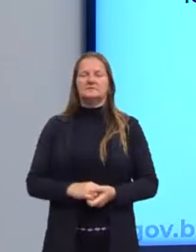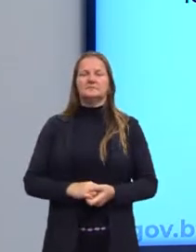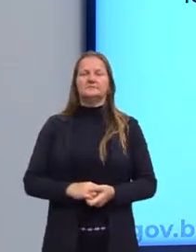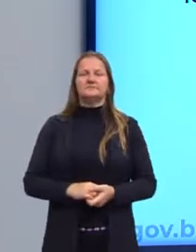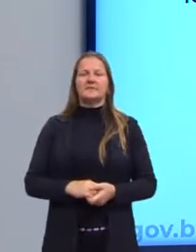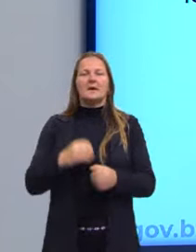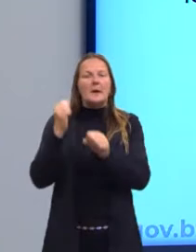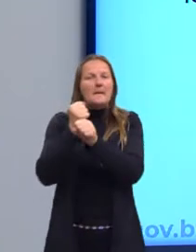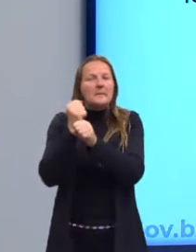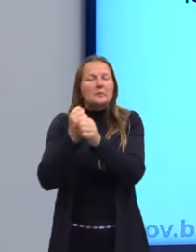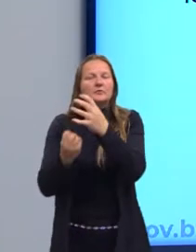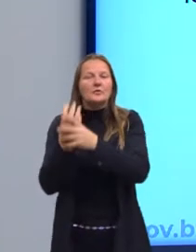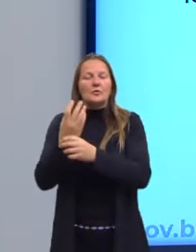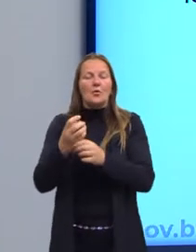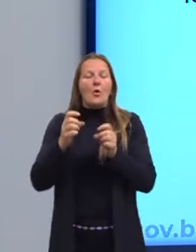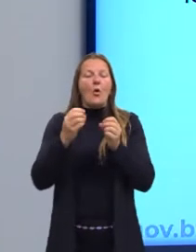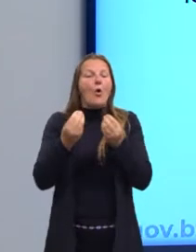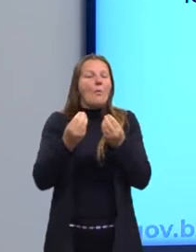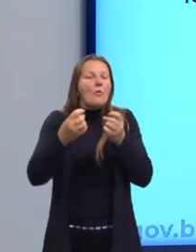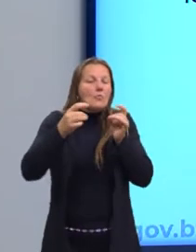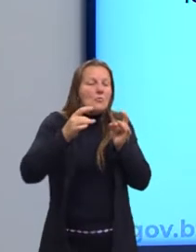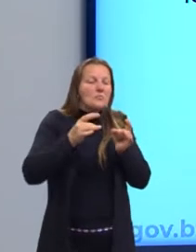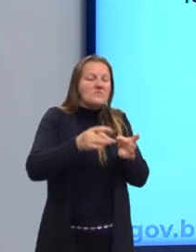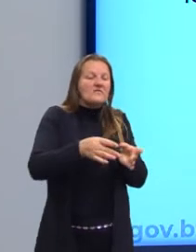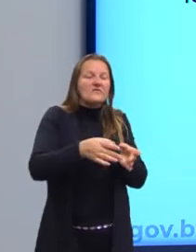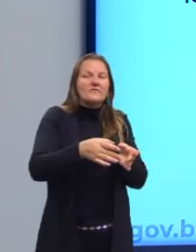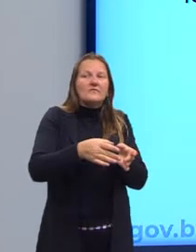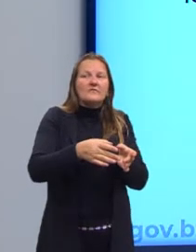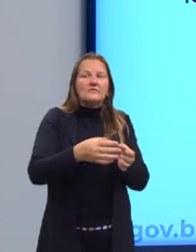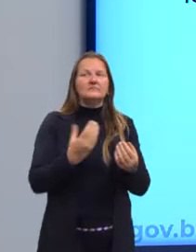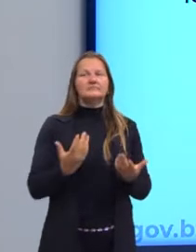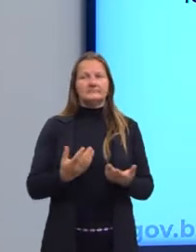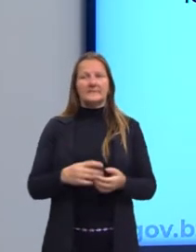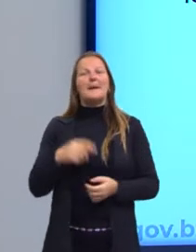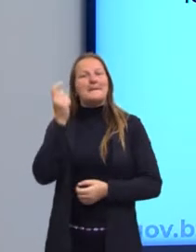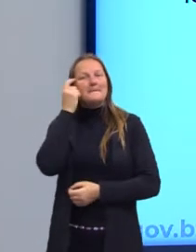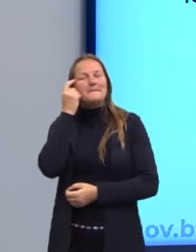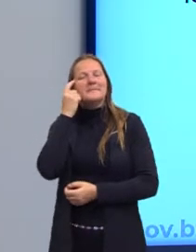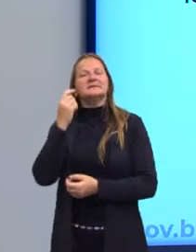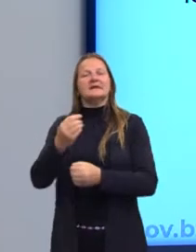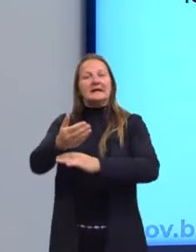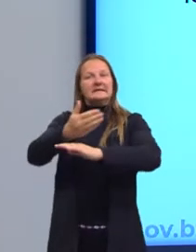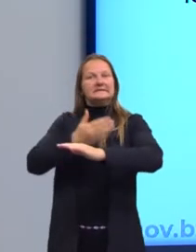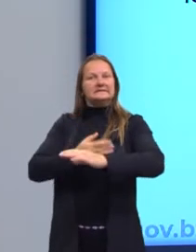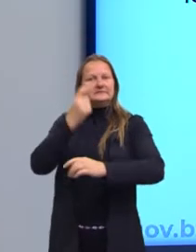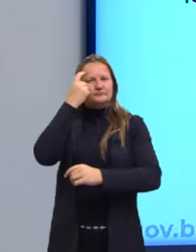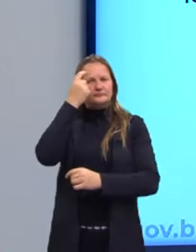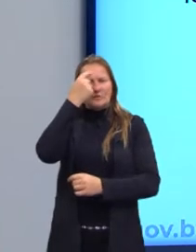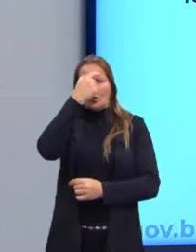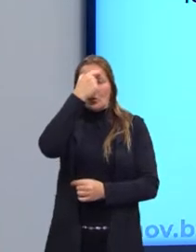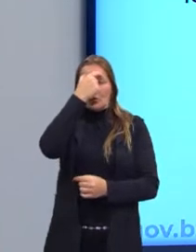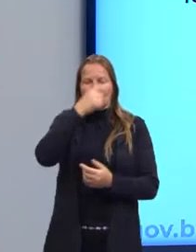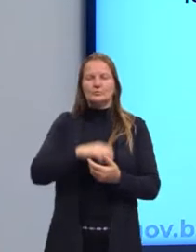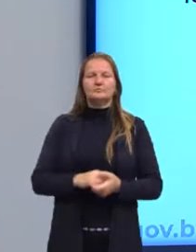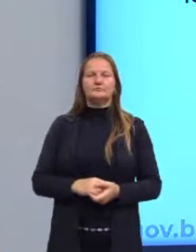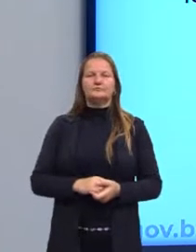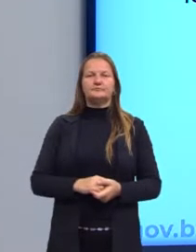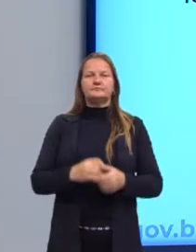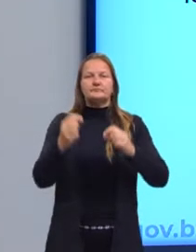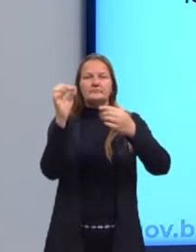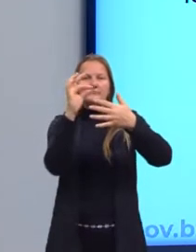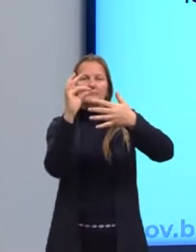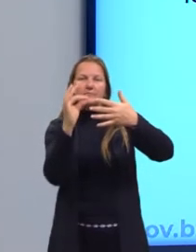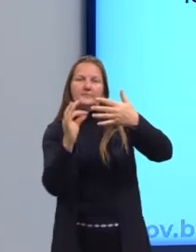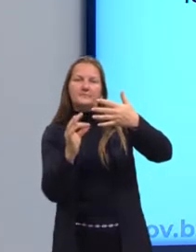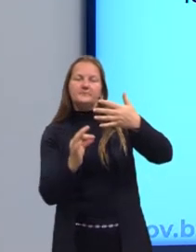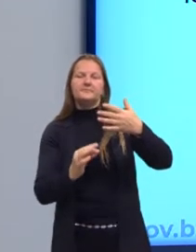produzem e como fica o descarte desses produtos todos. Então esse consumo, nós consumirmos, tem uma série de elementos também que nos,